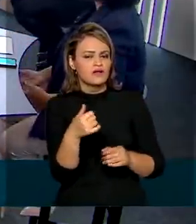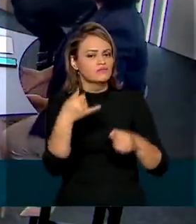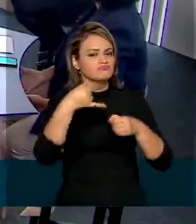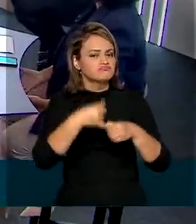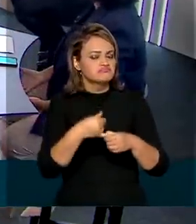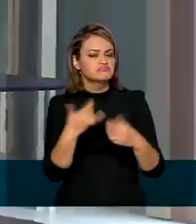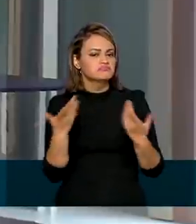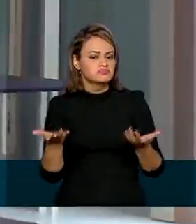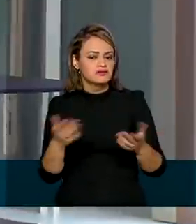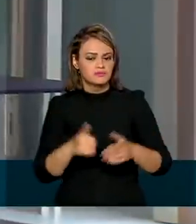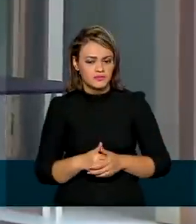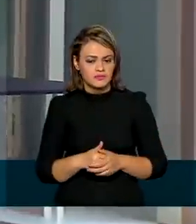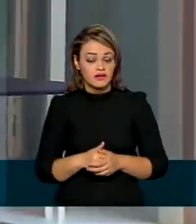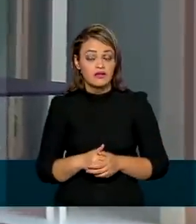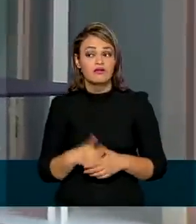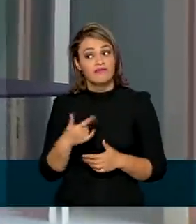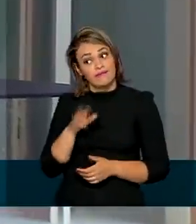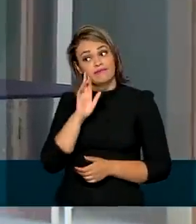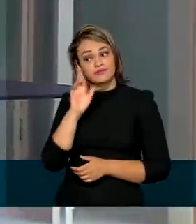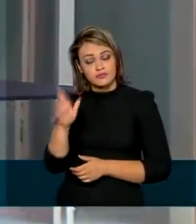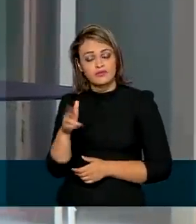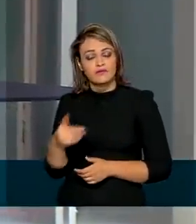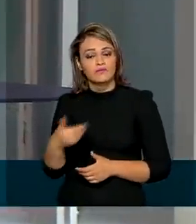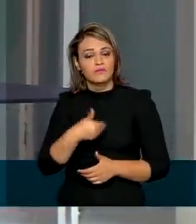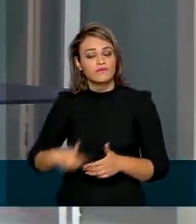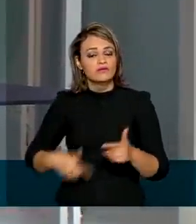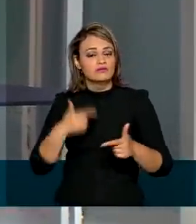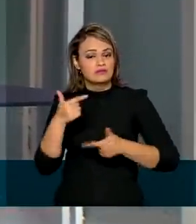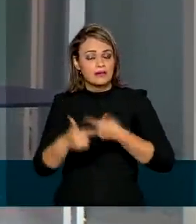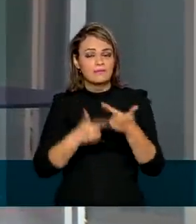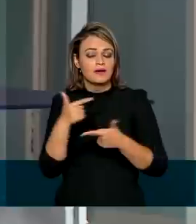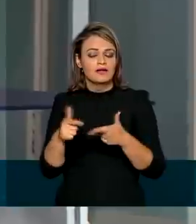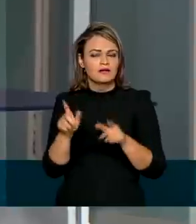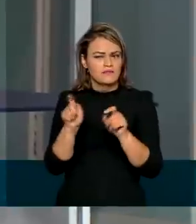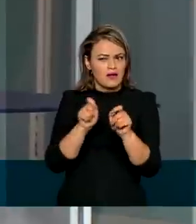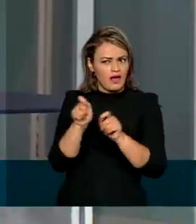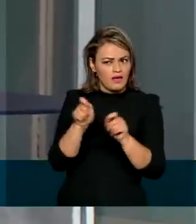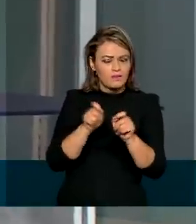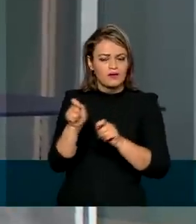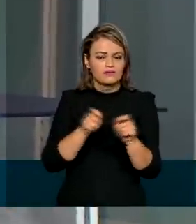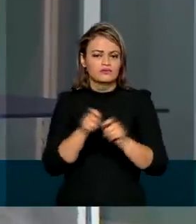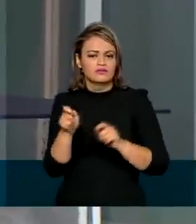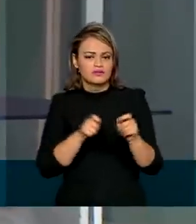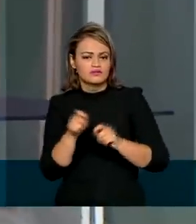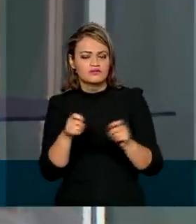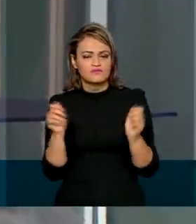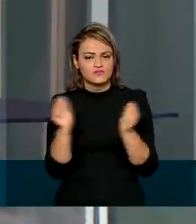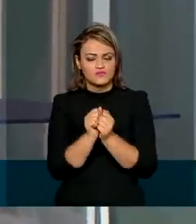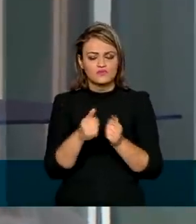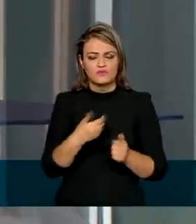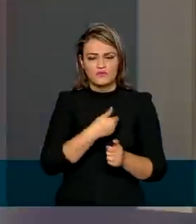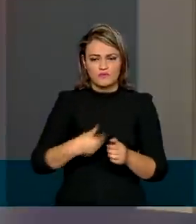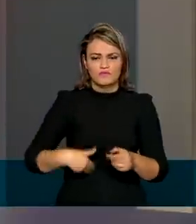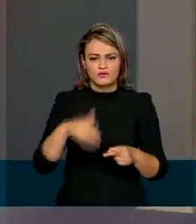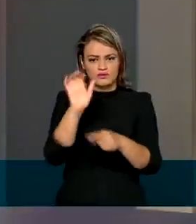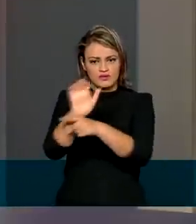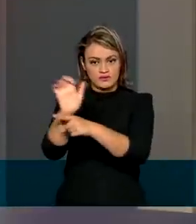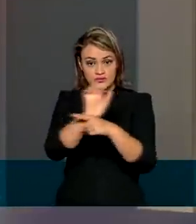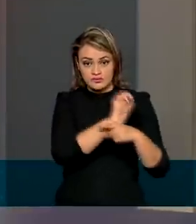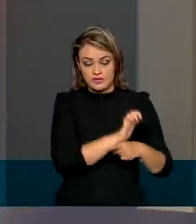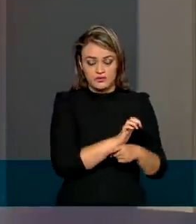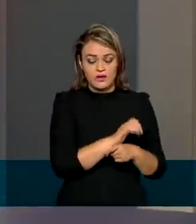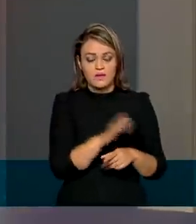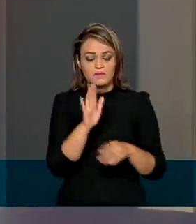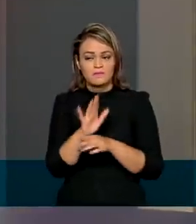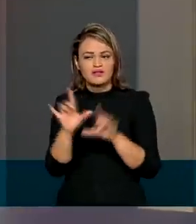combustíveis e afirmou que o governo trabalha para uma nova regulamentação com governos estaduais para